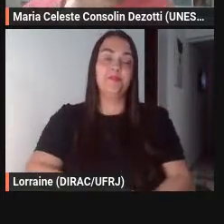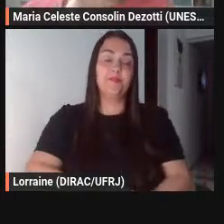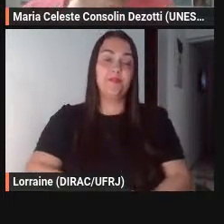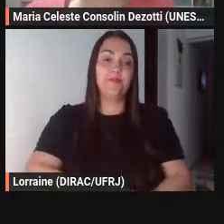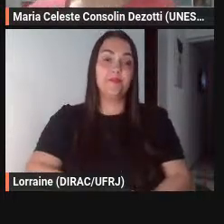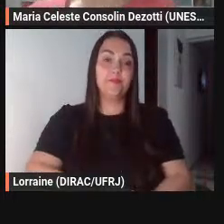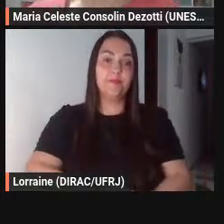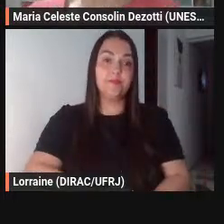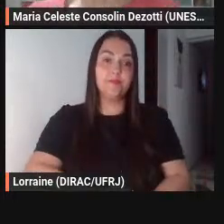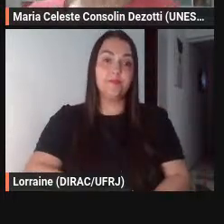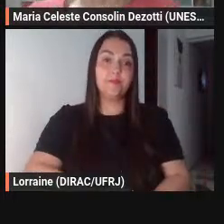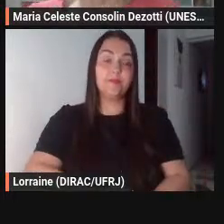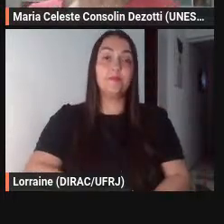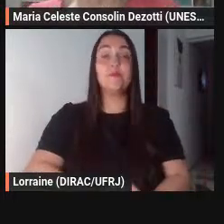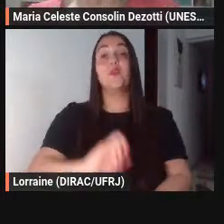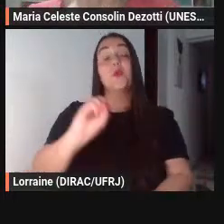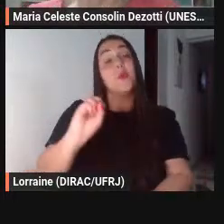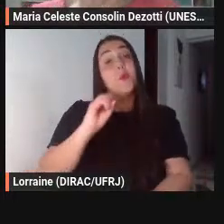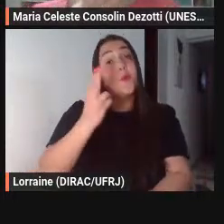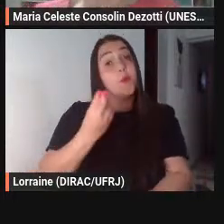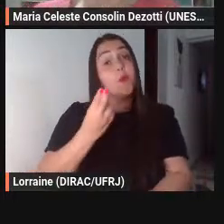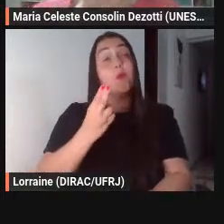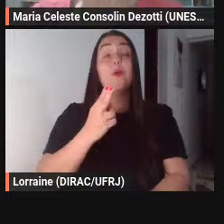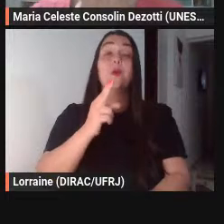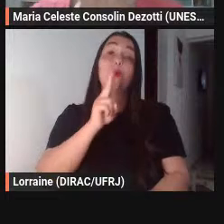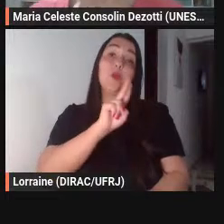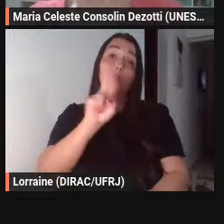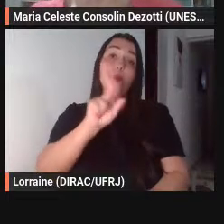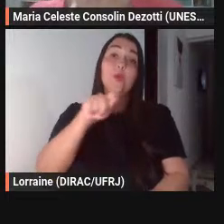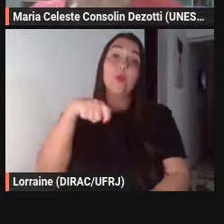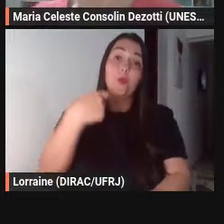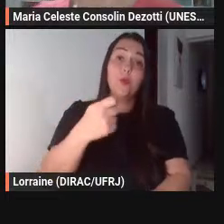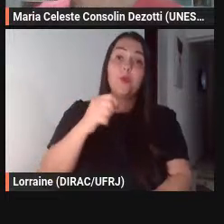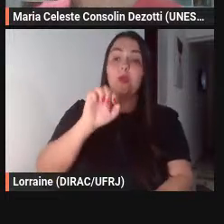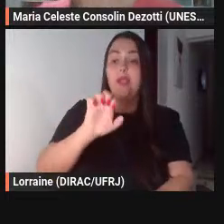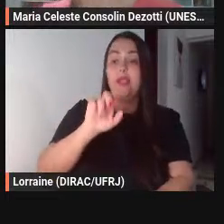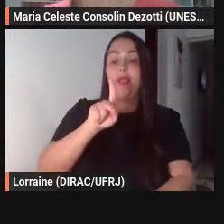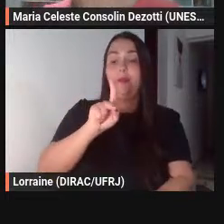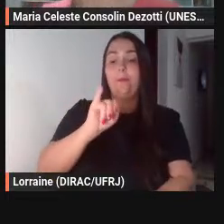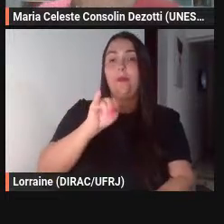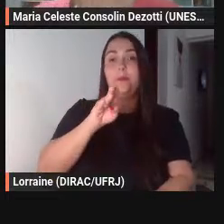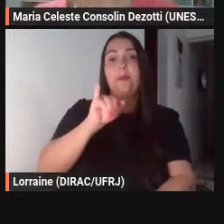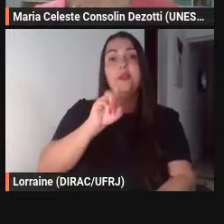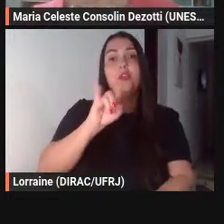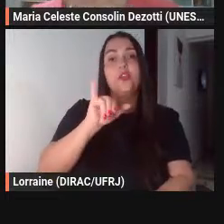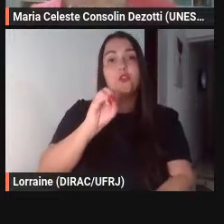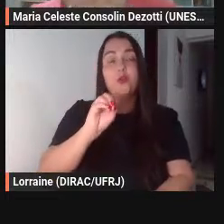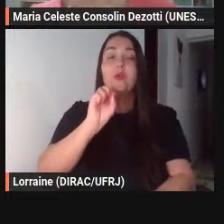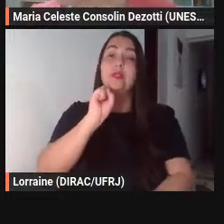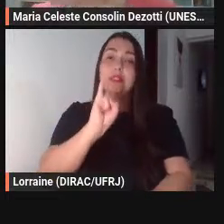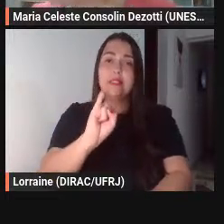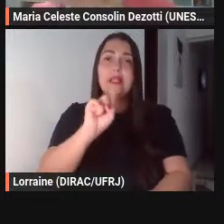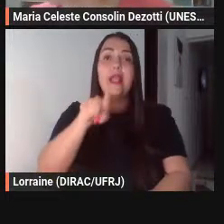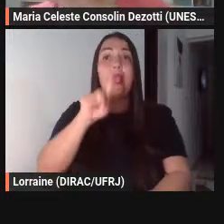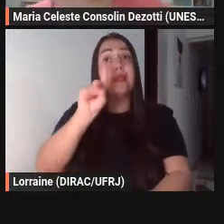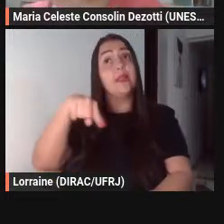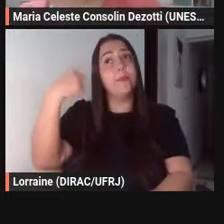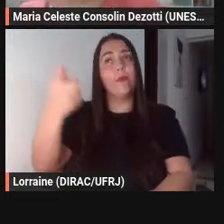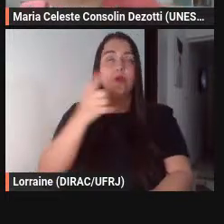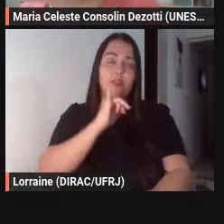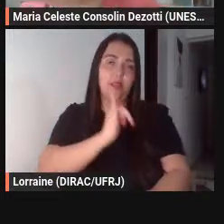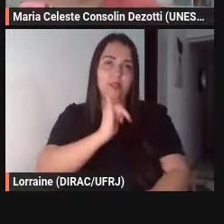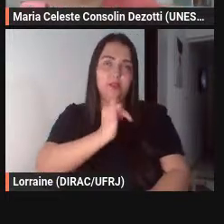ou então ele é denominado epimítio se ele vier depois da narrativa